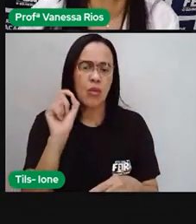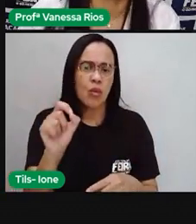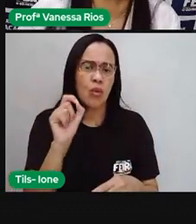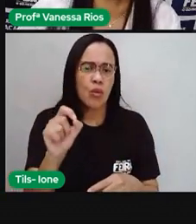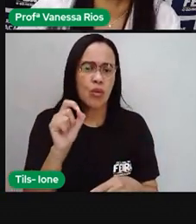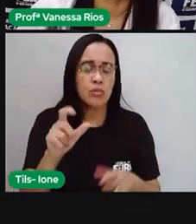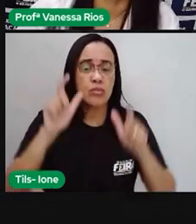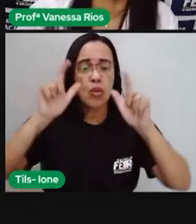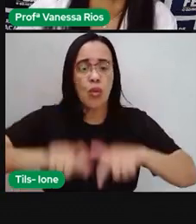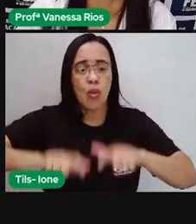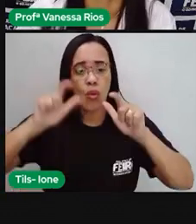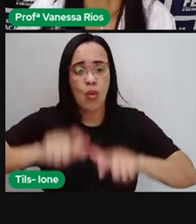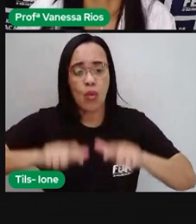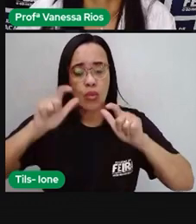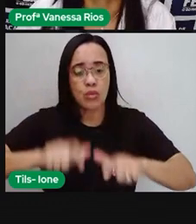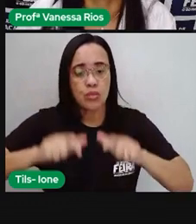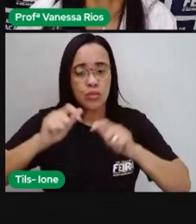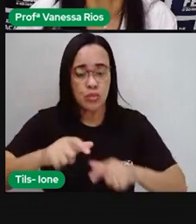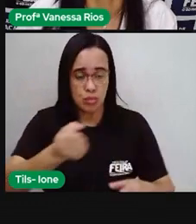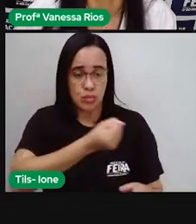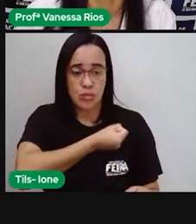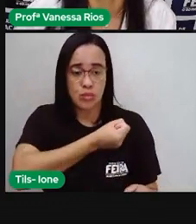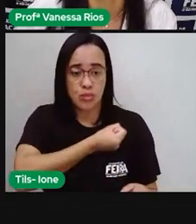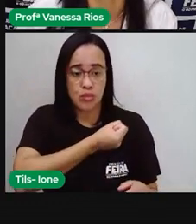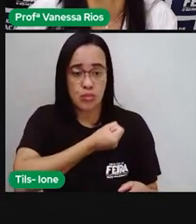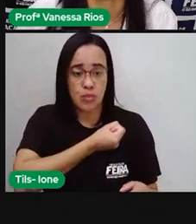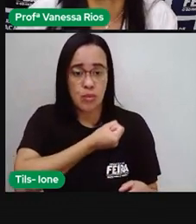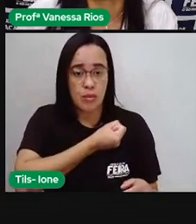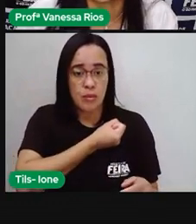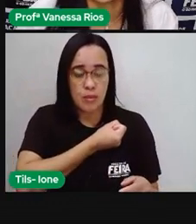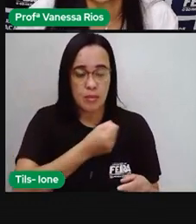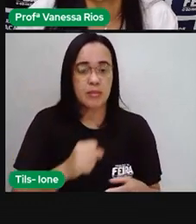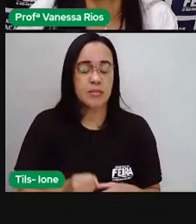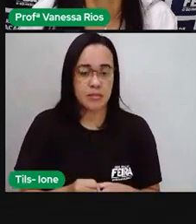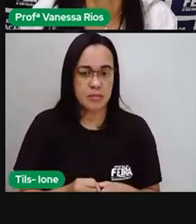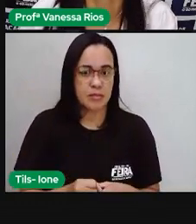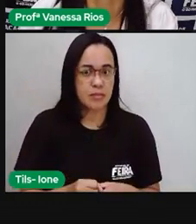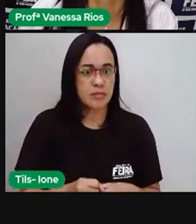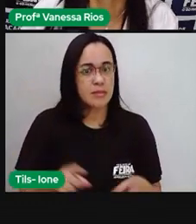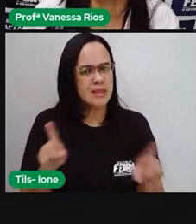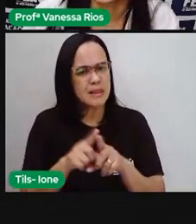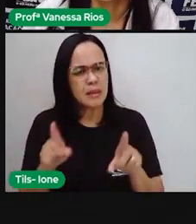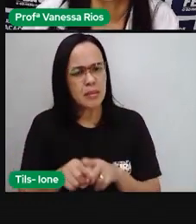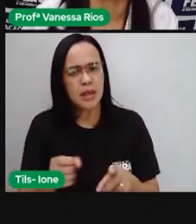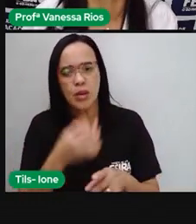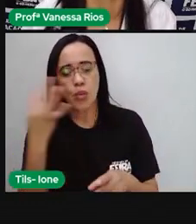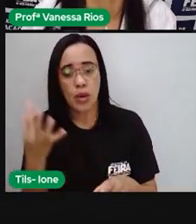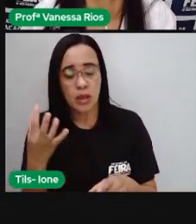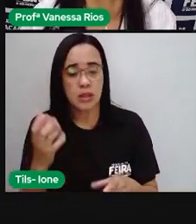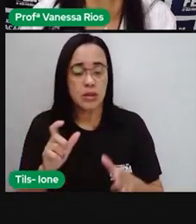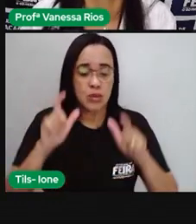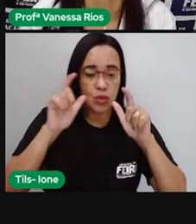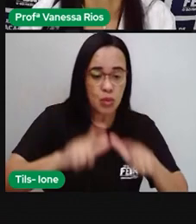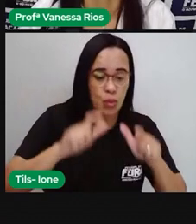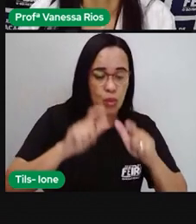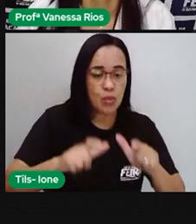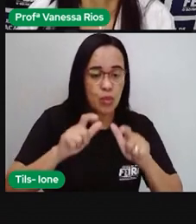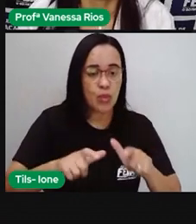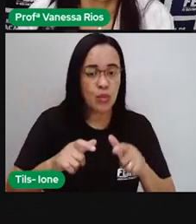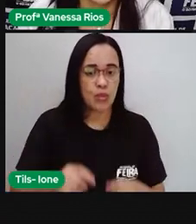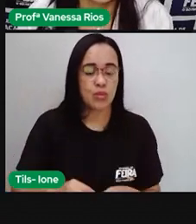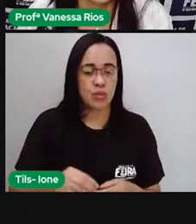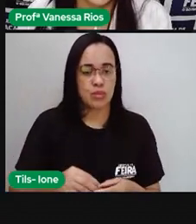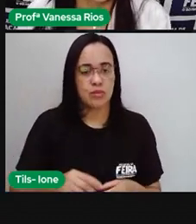localização, não é? Dos números e quanto eles valem, né? Dependendo de onde eles estejam aí